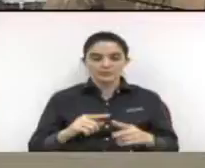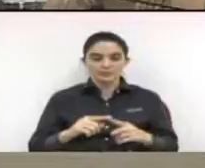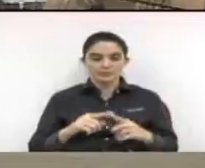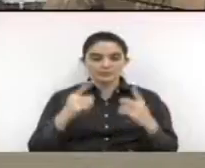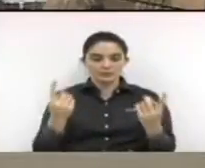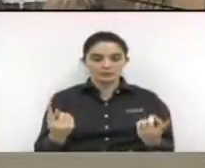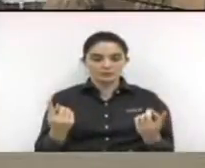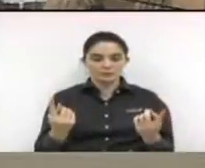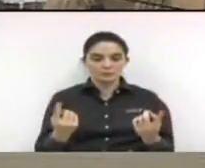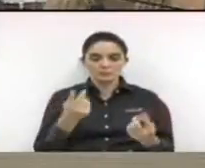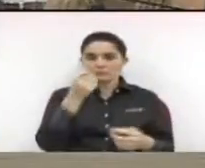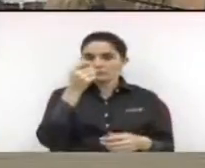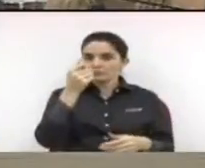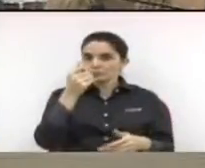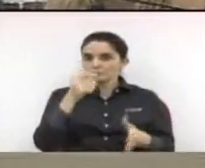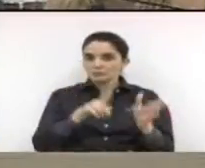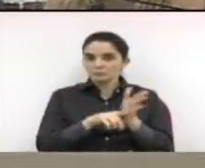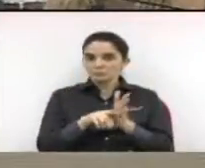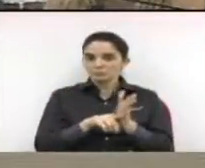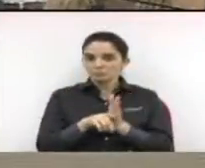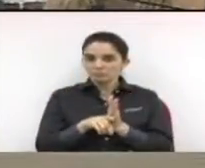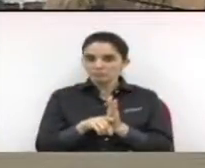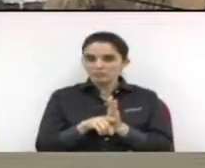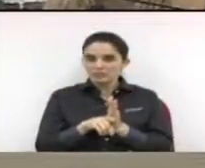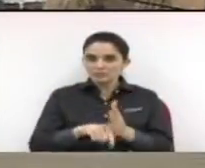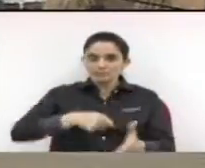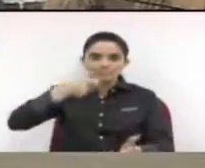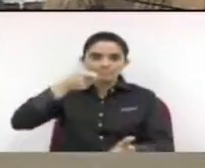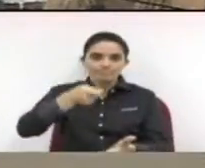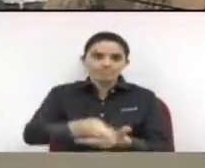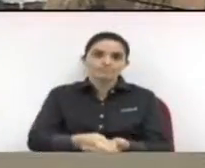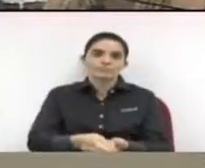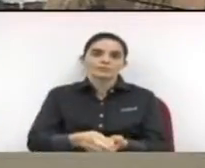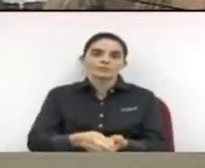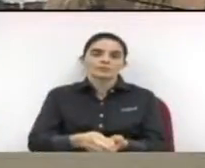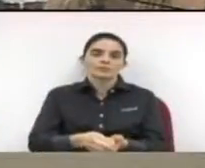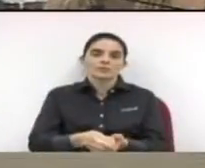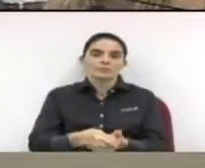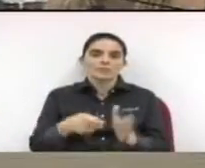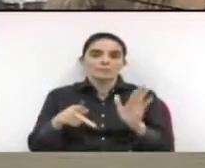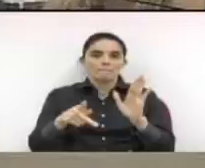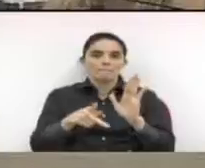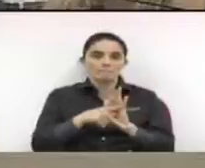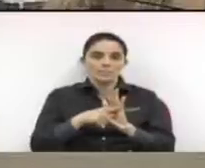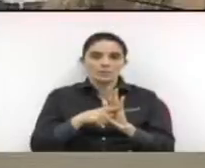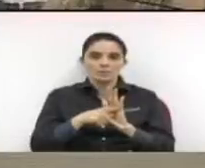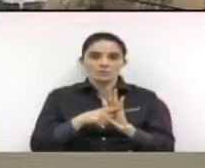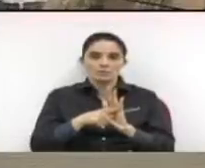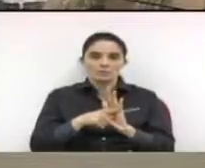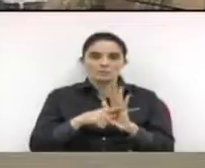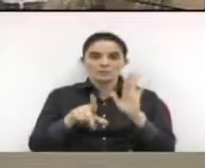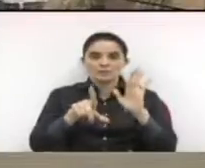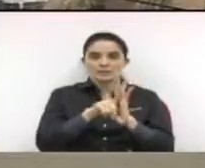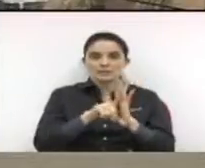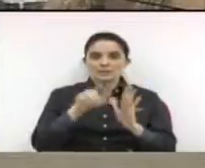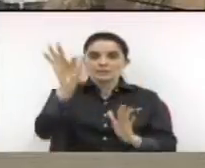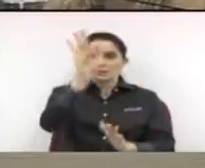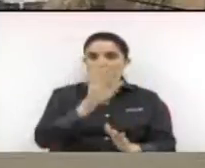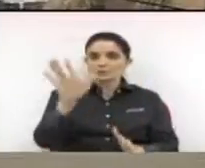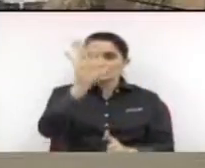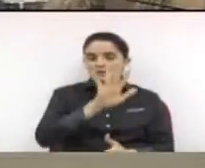o orçamento impositivo já é uma emenda à Constituição. E dá o direito ao